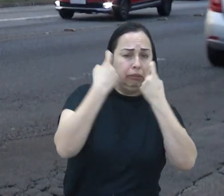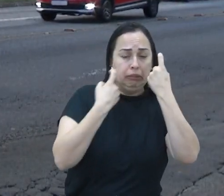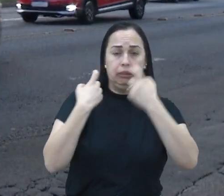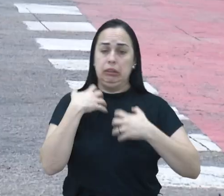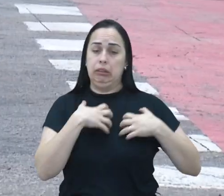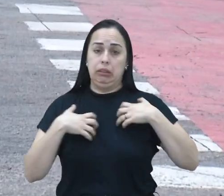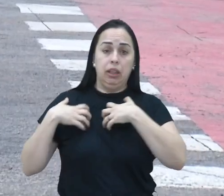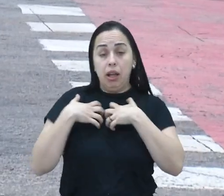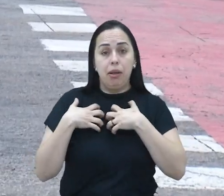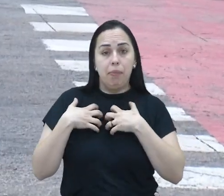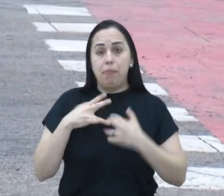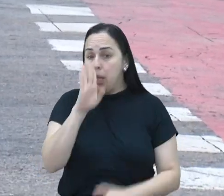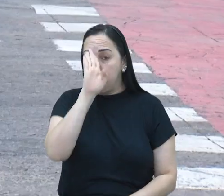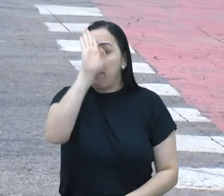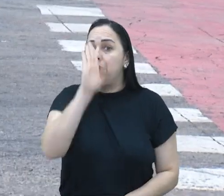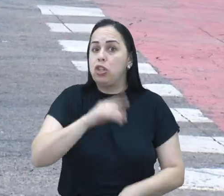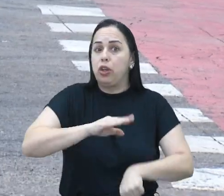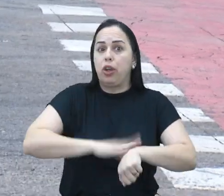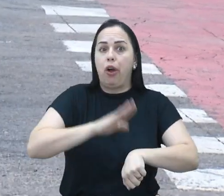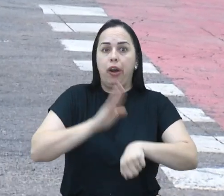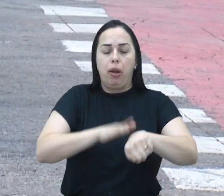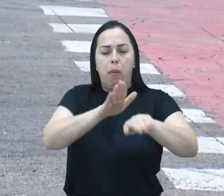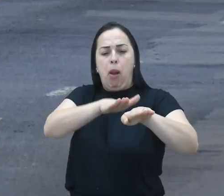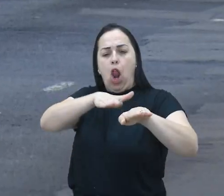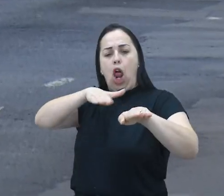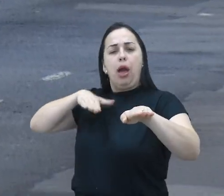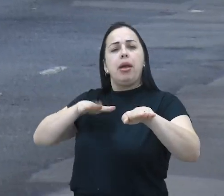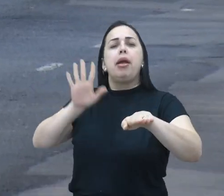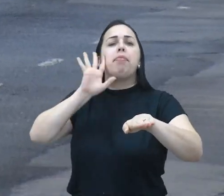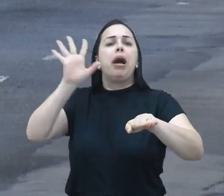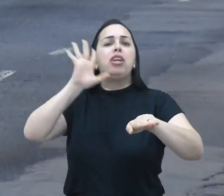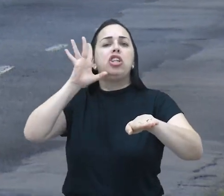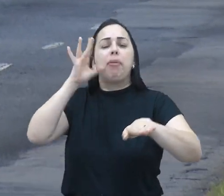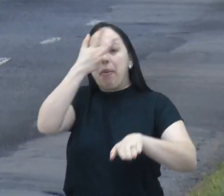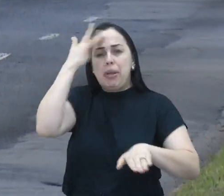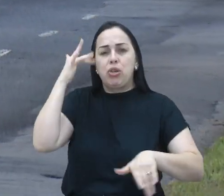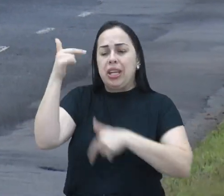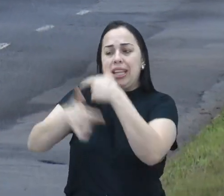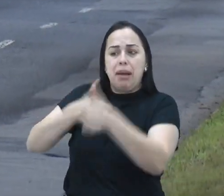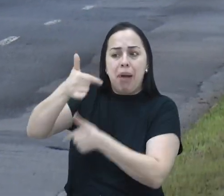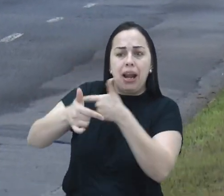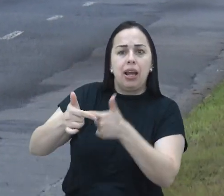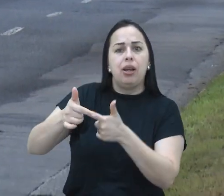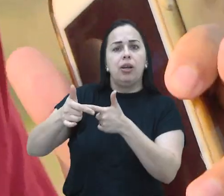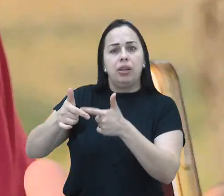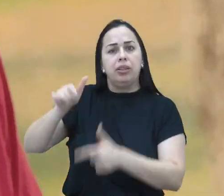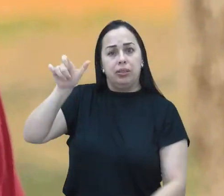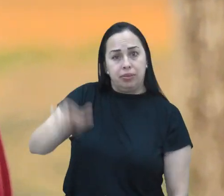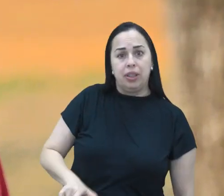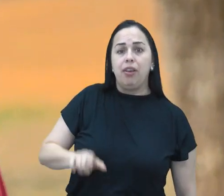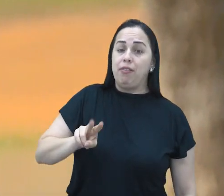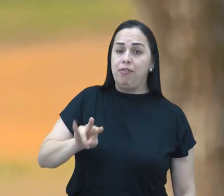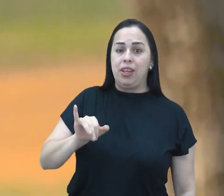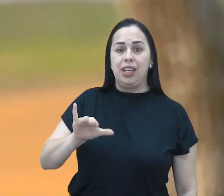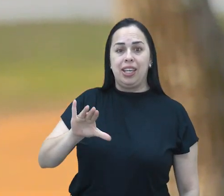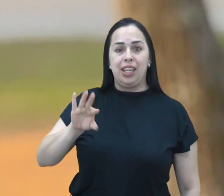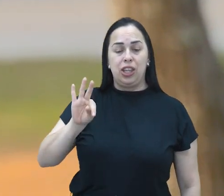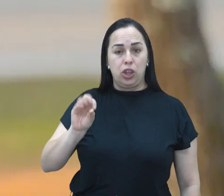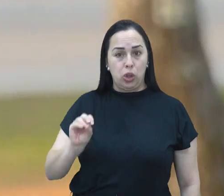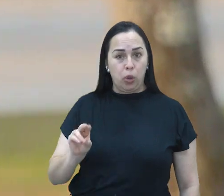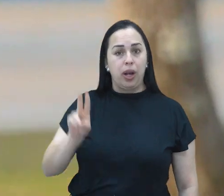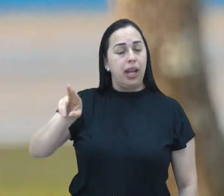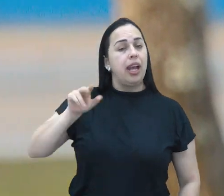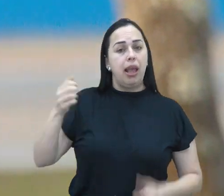muita gente, principalmente em horários de pico. Imagine então para quem trabalha com transporte. É o caso de Victor,